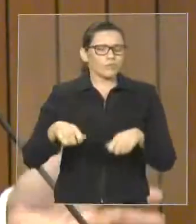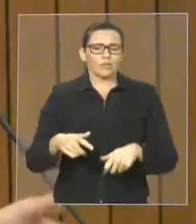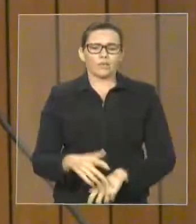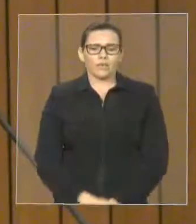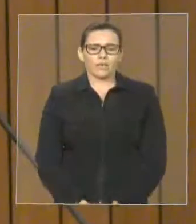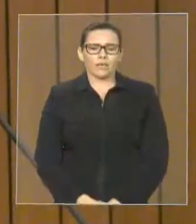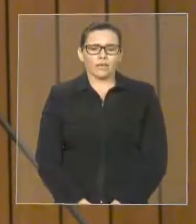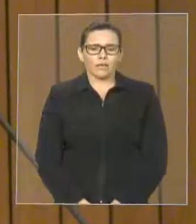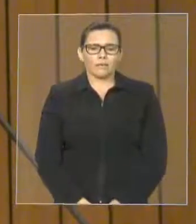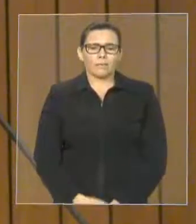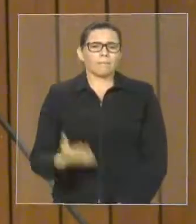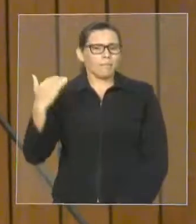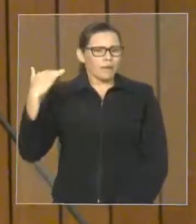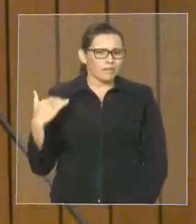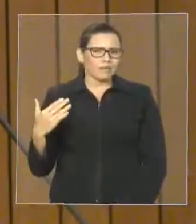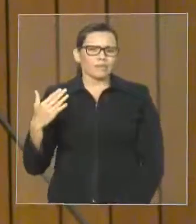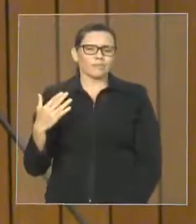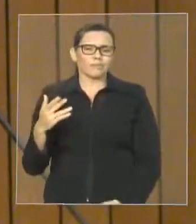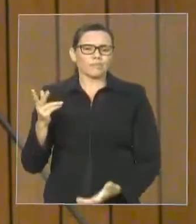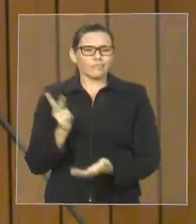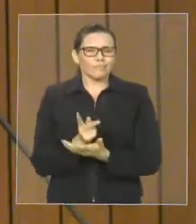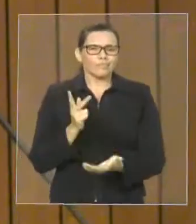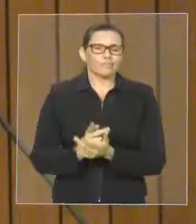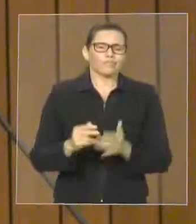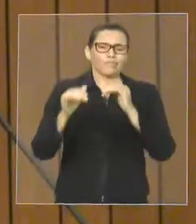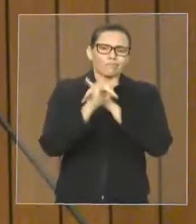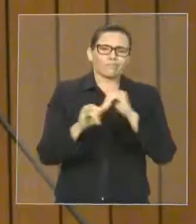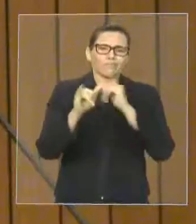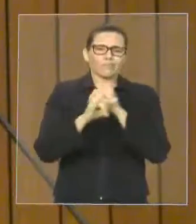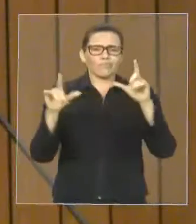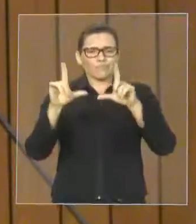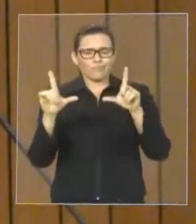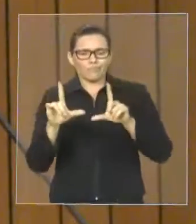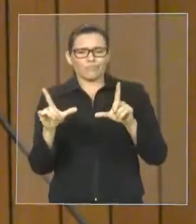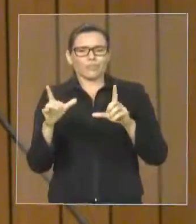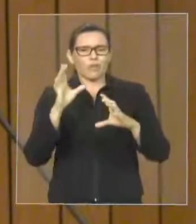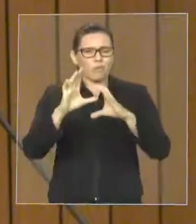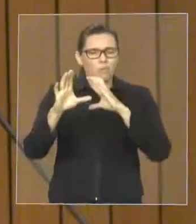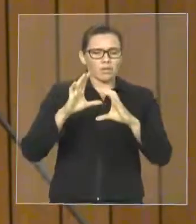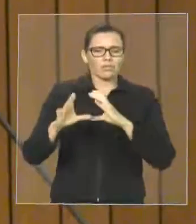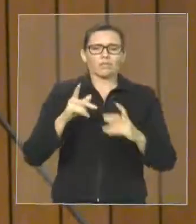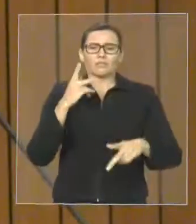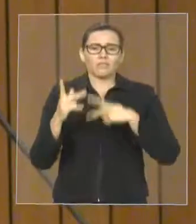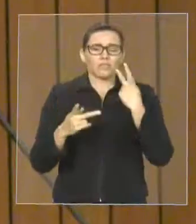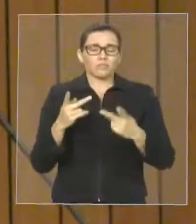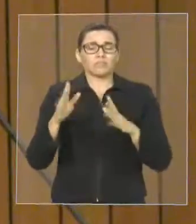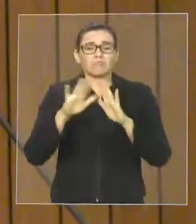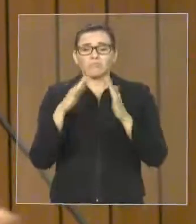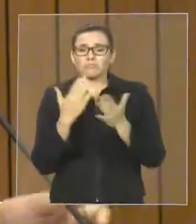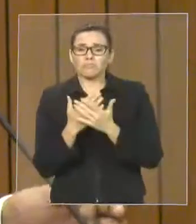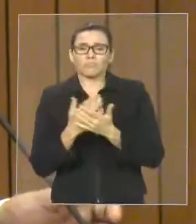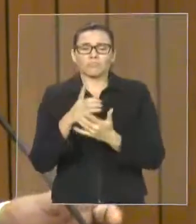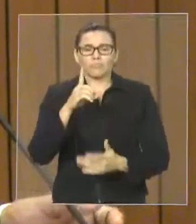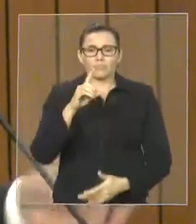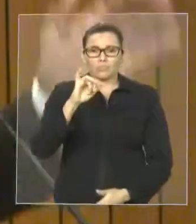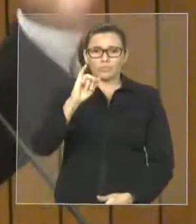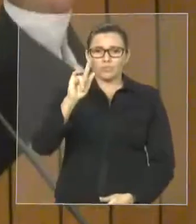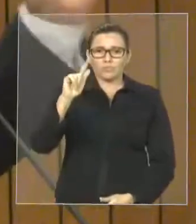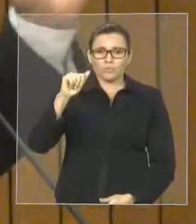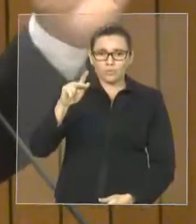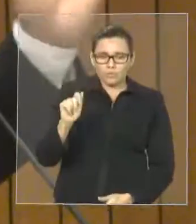de condições dignas. E o fato é, na realidade, não se tem essas condições dignas. Ou é essa escola digna.